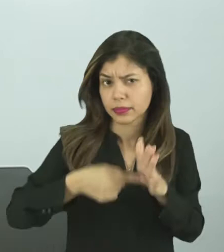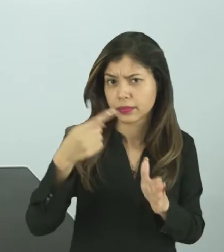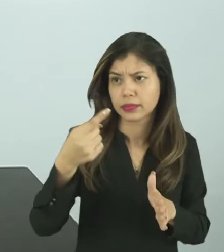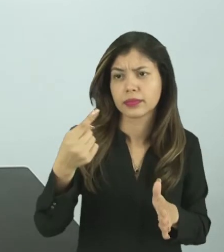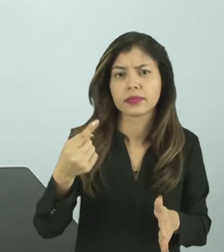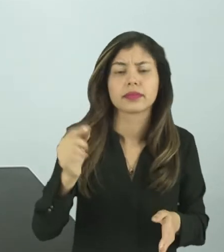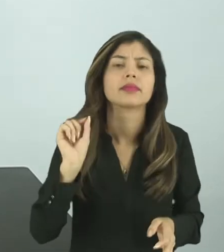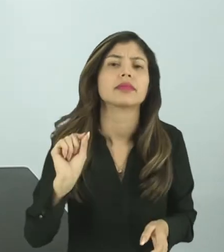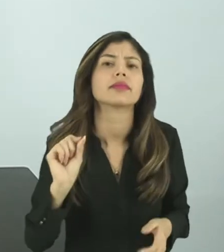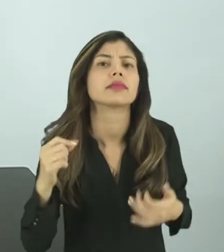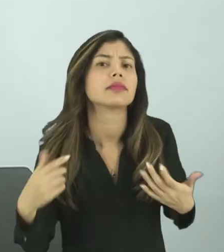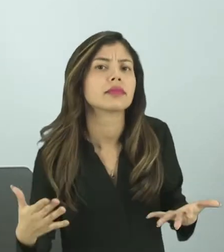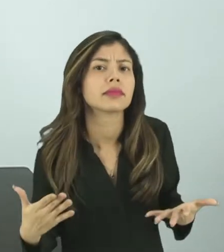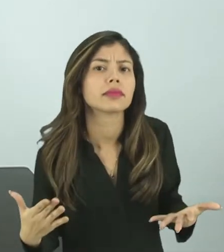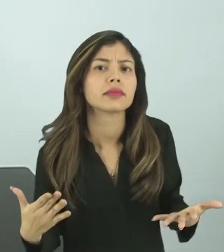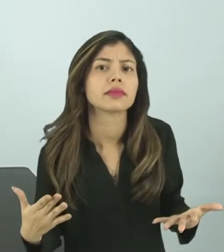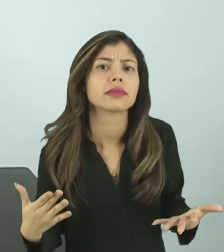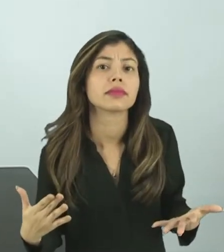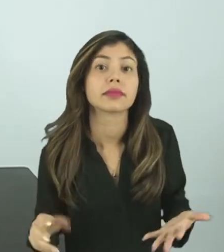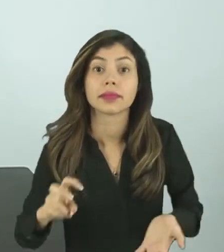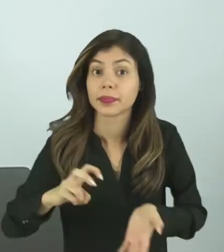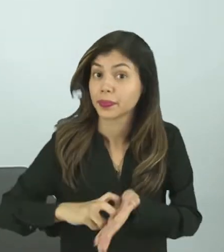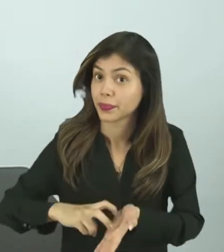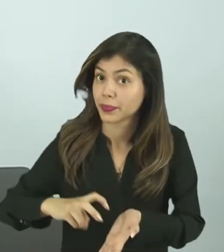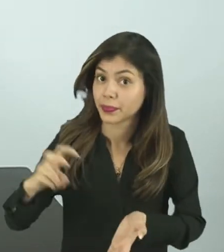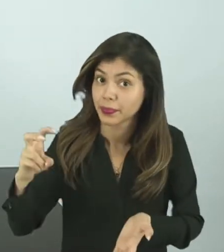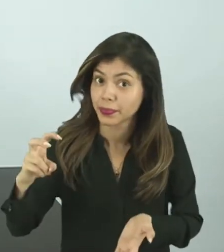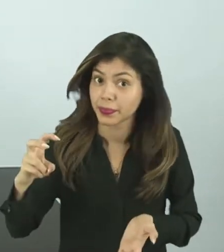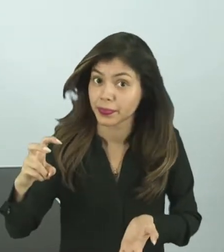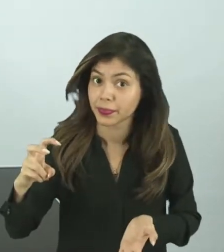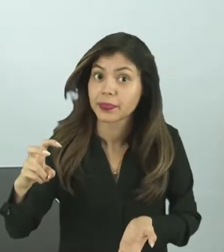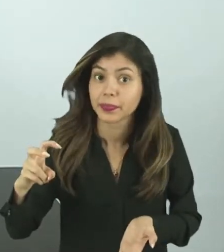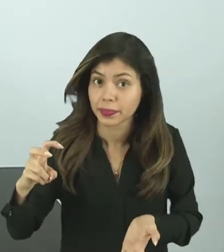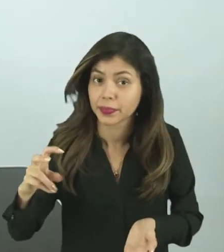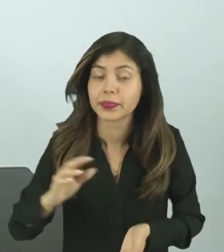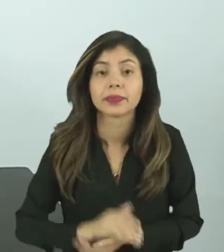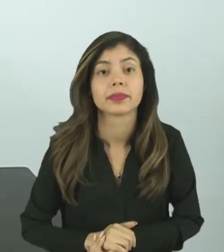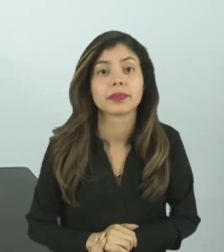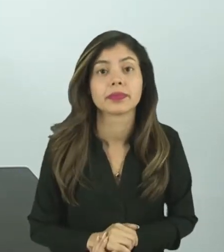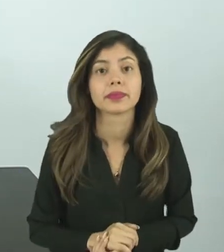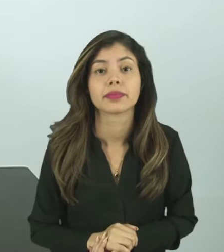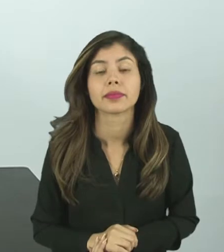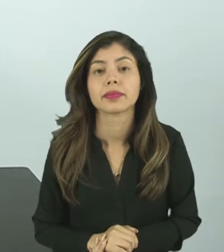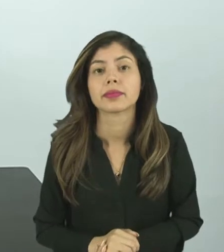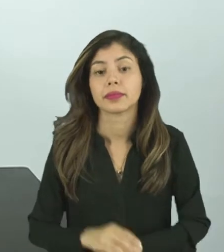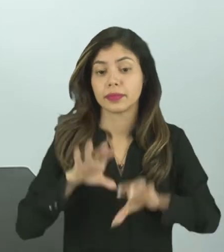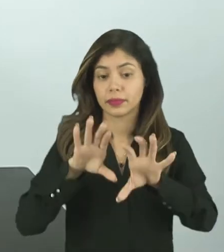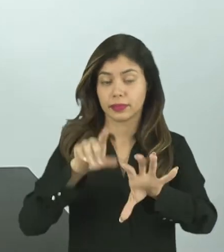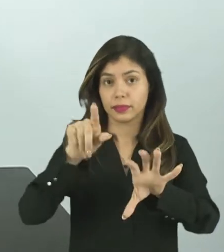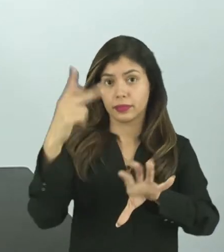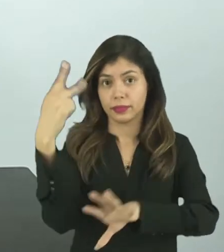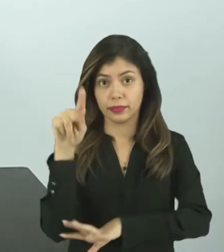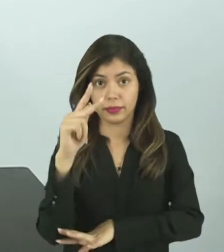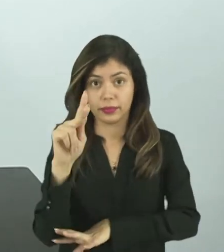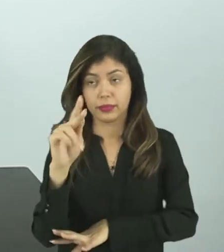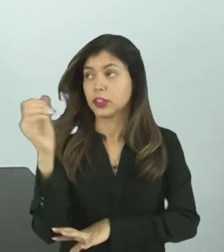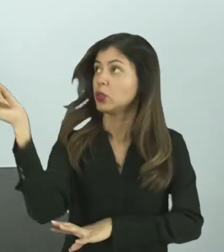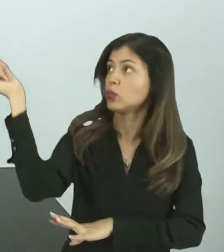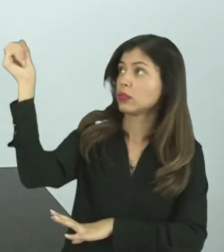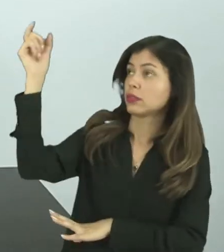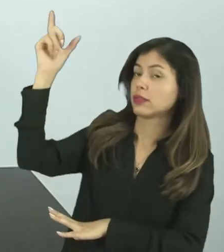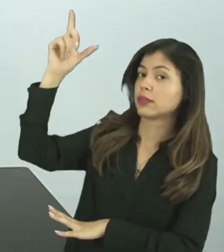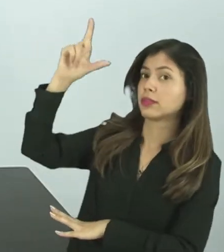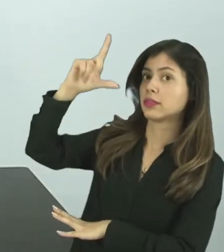dia é amanhã, não é isso? É nesse período em que o sol